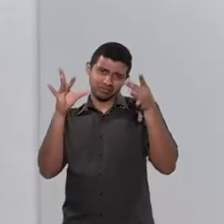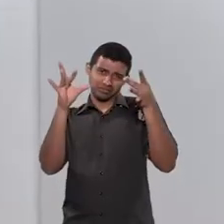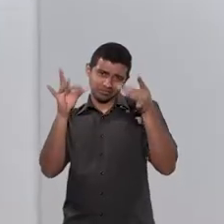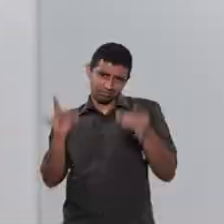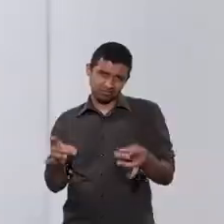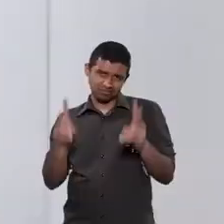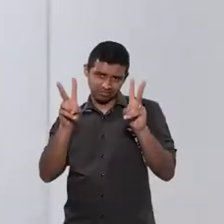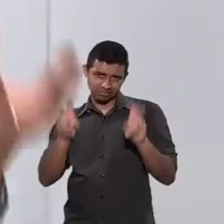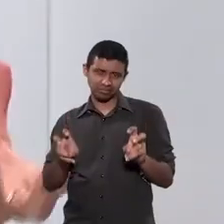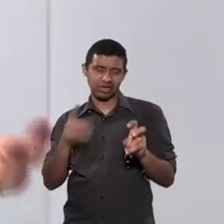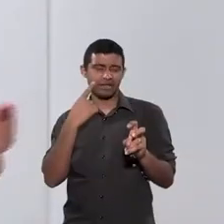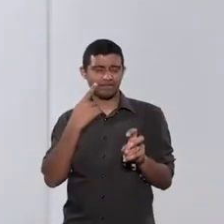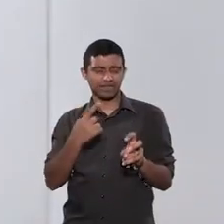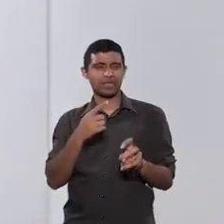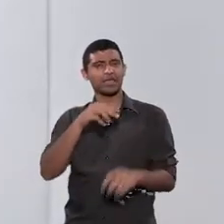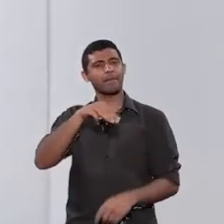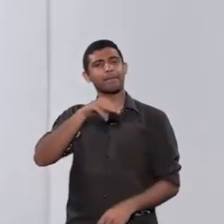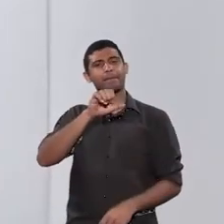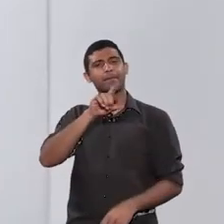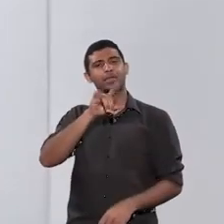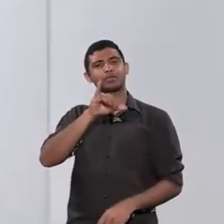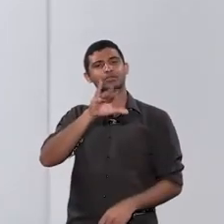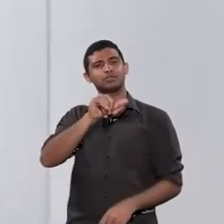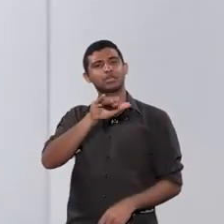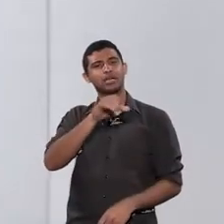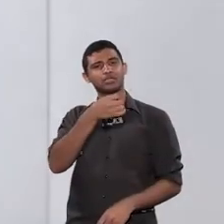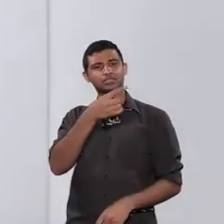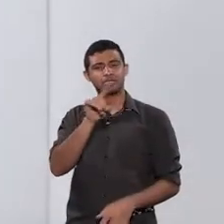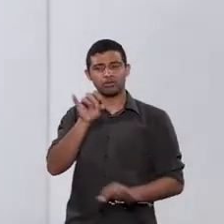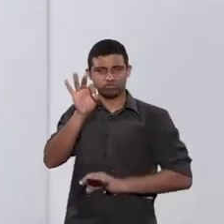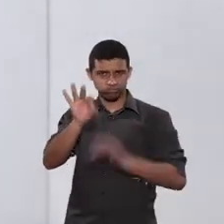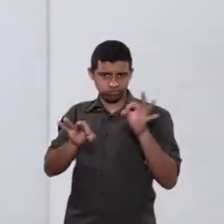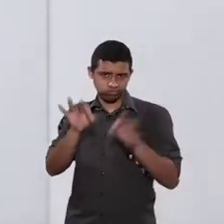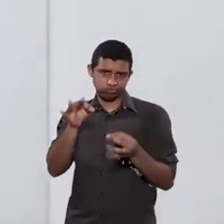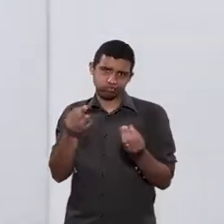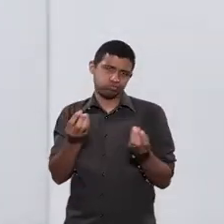específicos. A mediação judicial, ela tem um